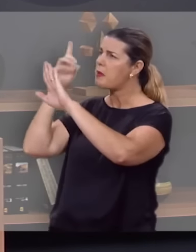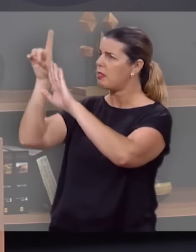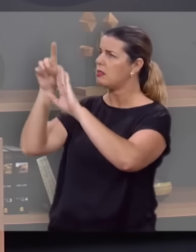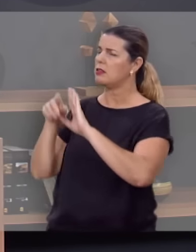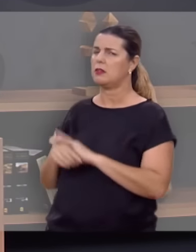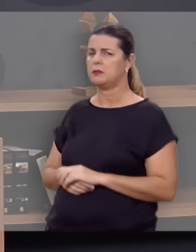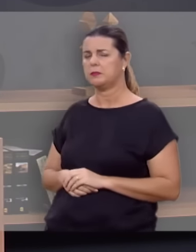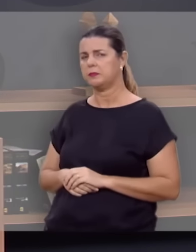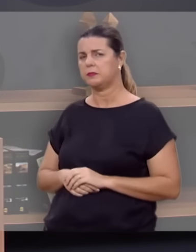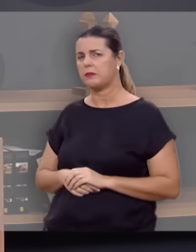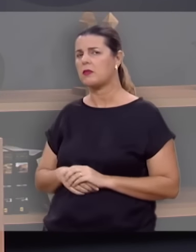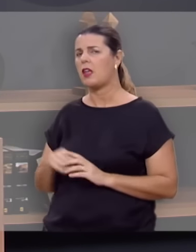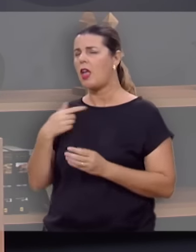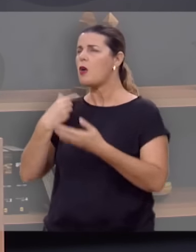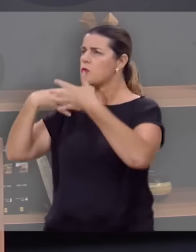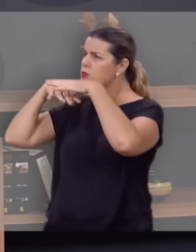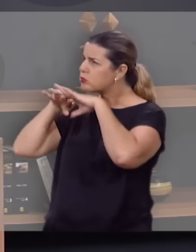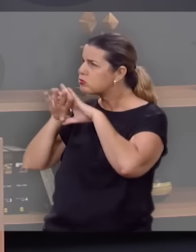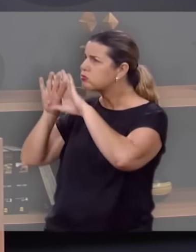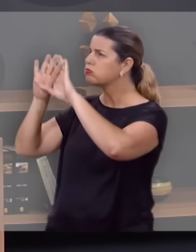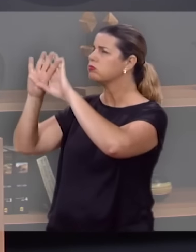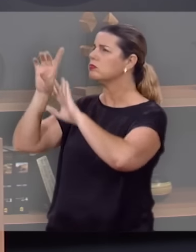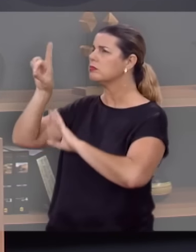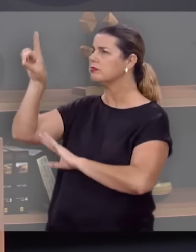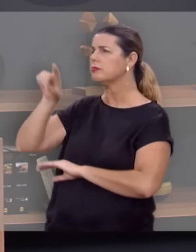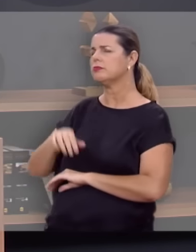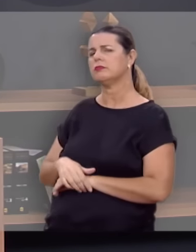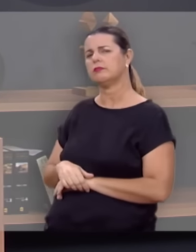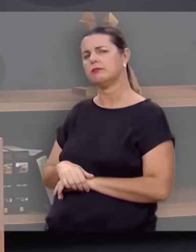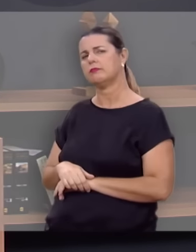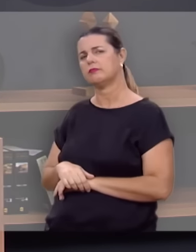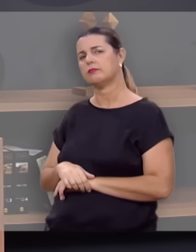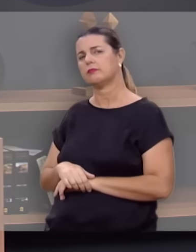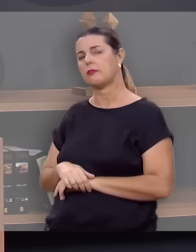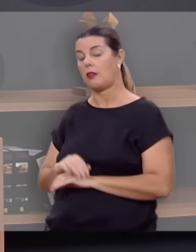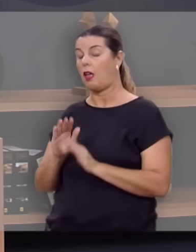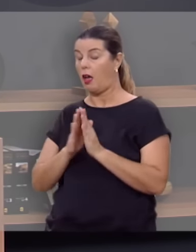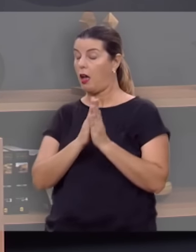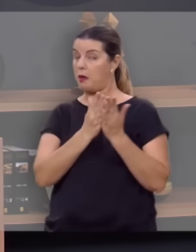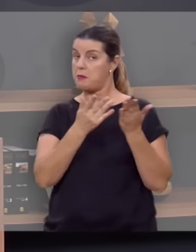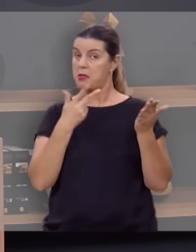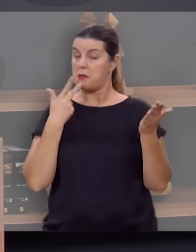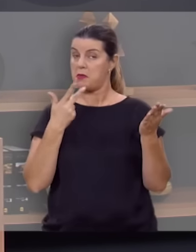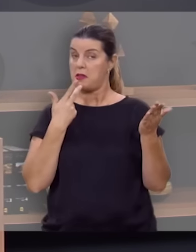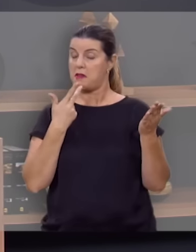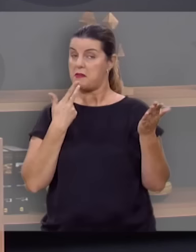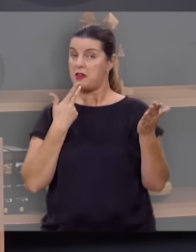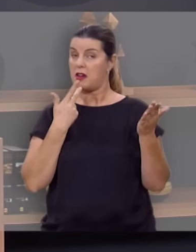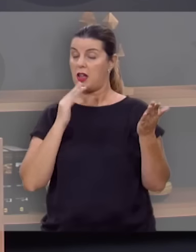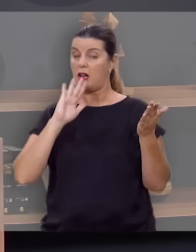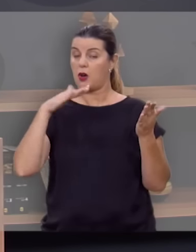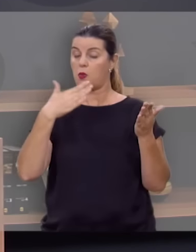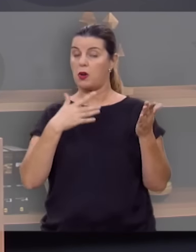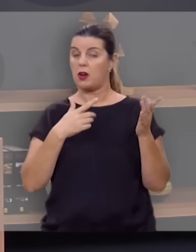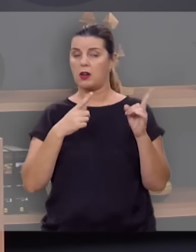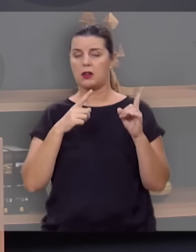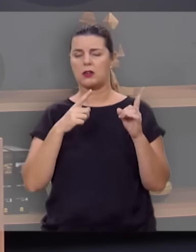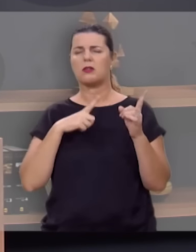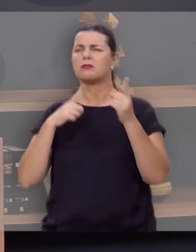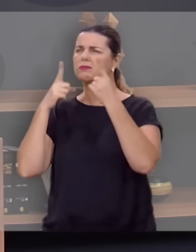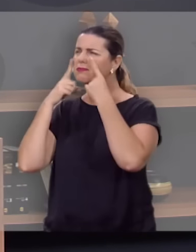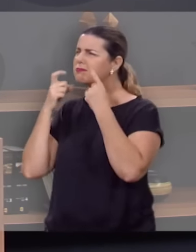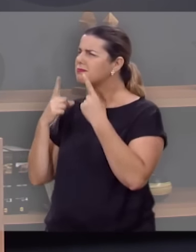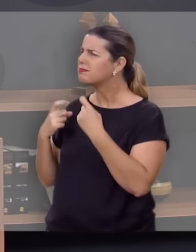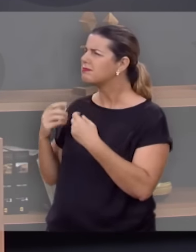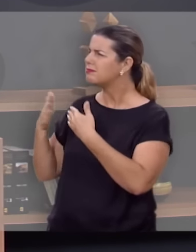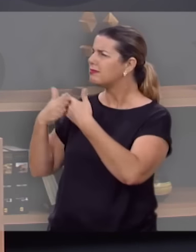devolverei para ti, eu o consagrarei a ti. E diz a Bíblia que, quando